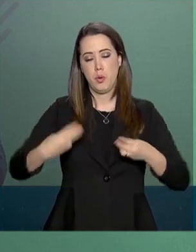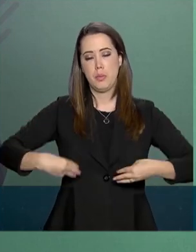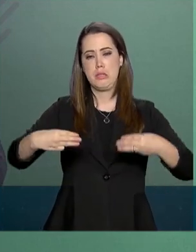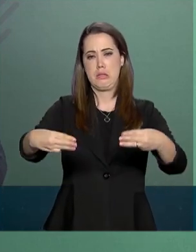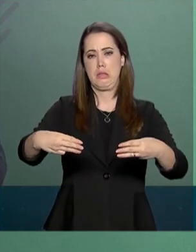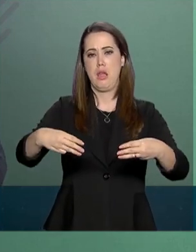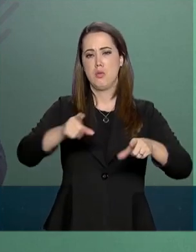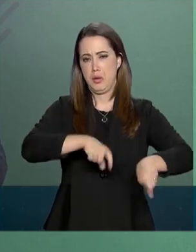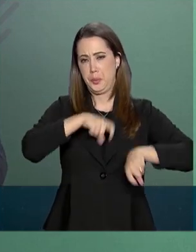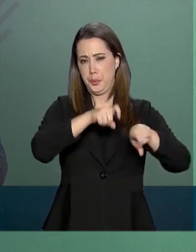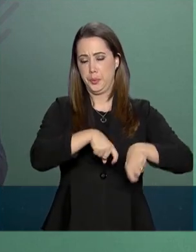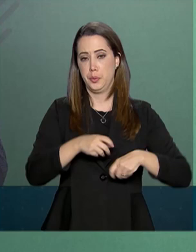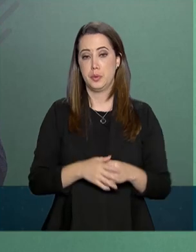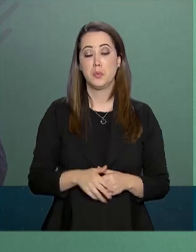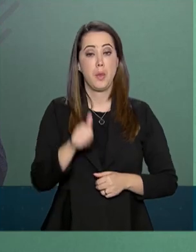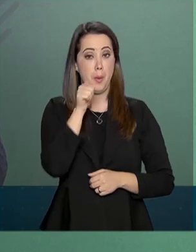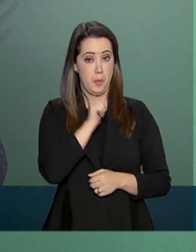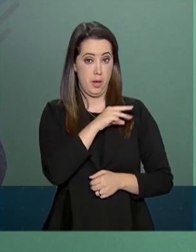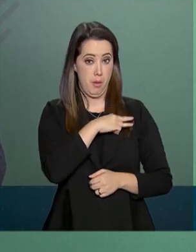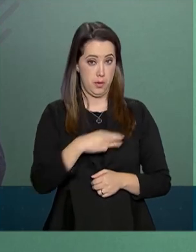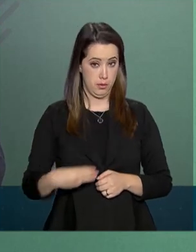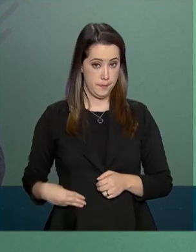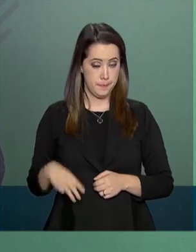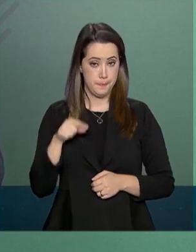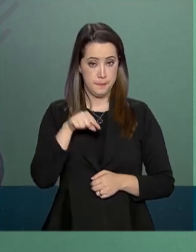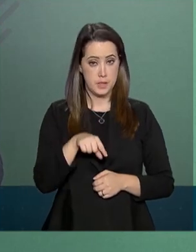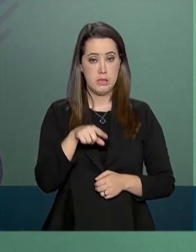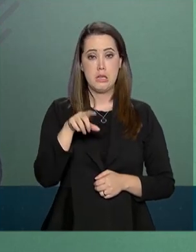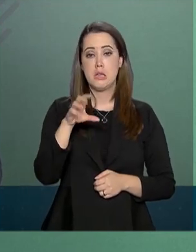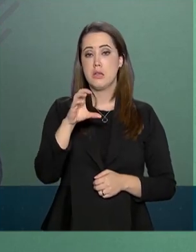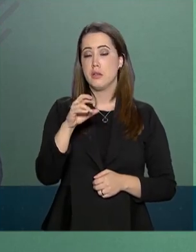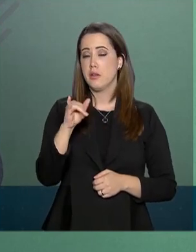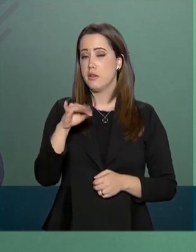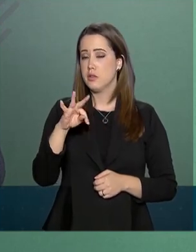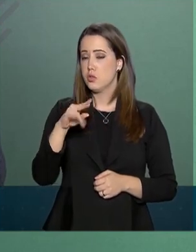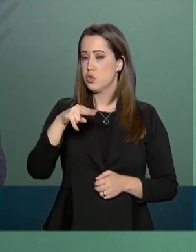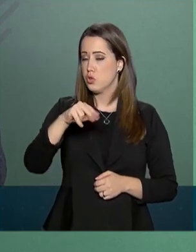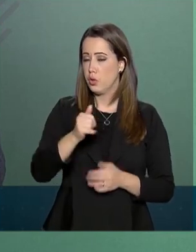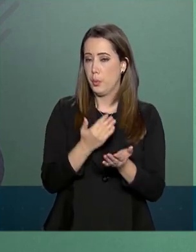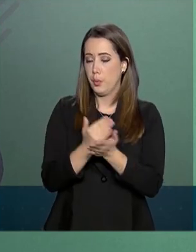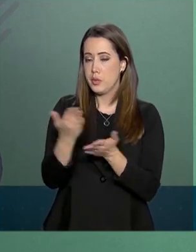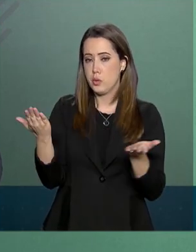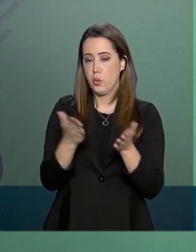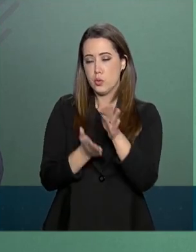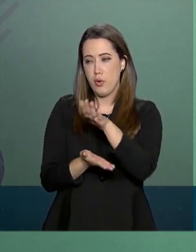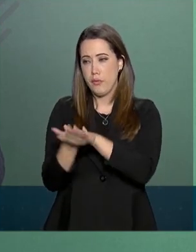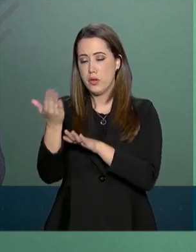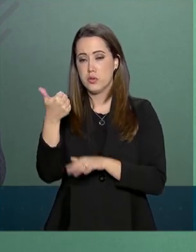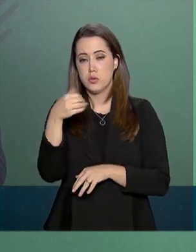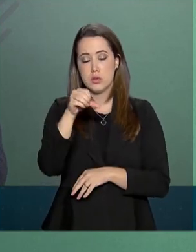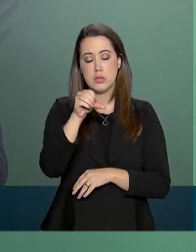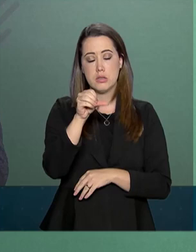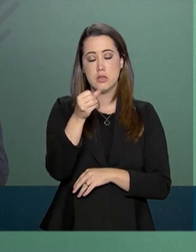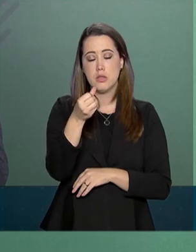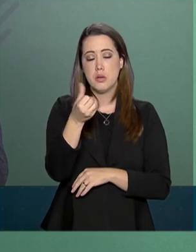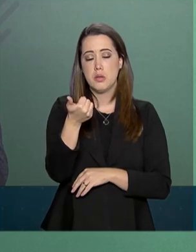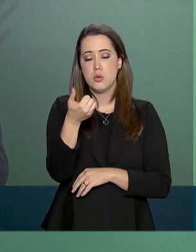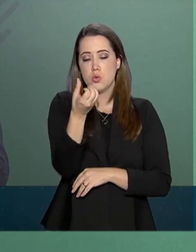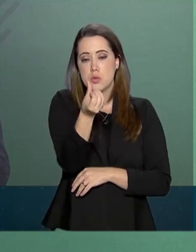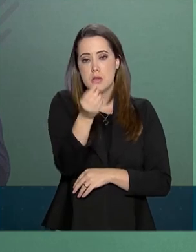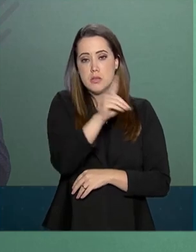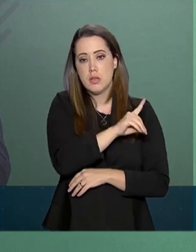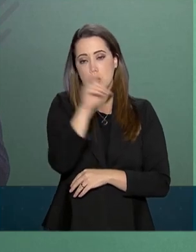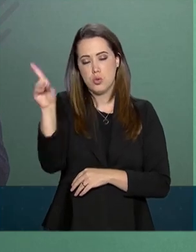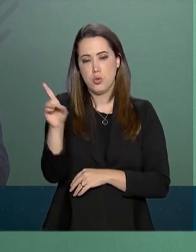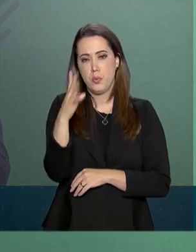Tereza Cristina iniciou hoje uma viagem de 16 dias por quatro países do continente